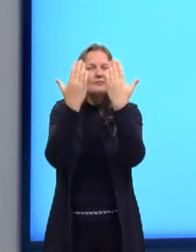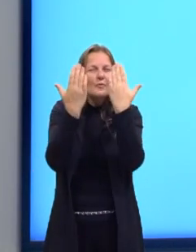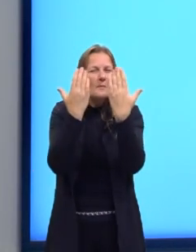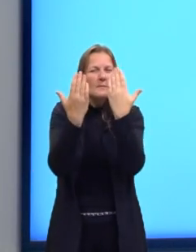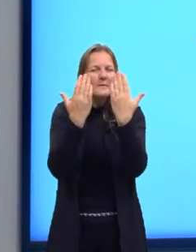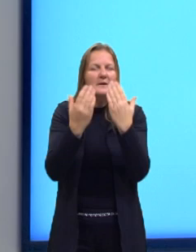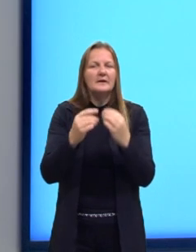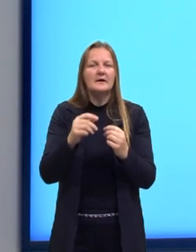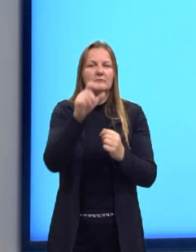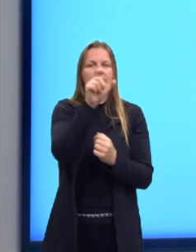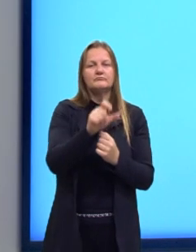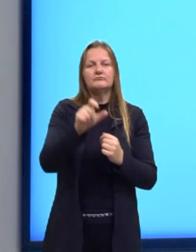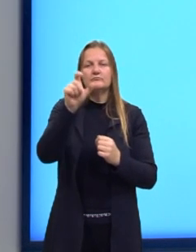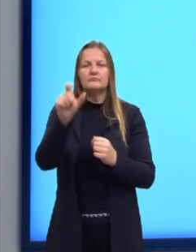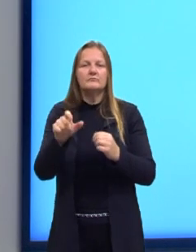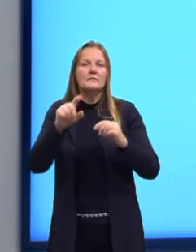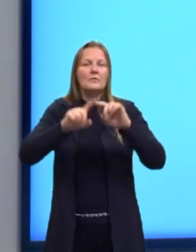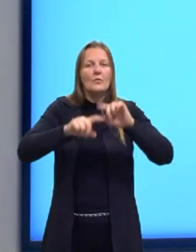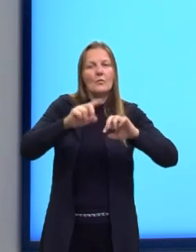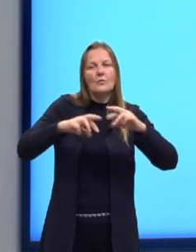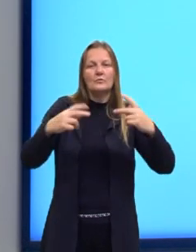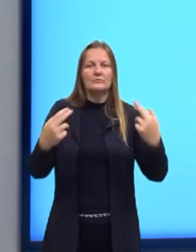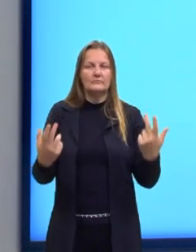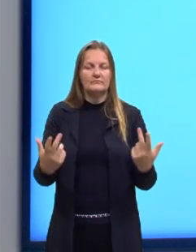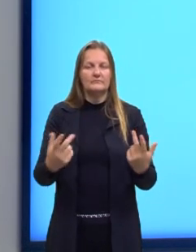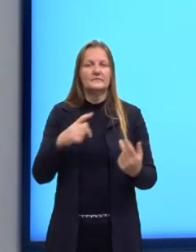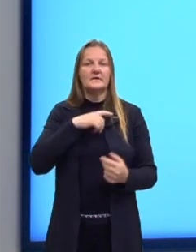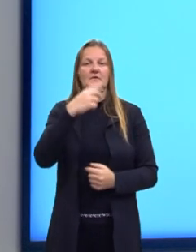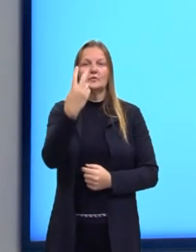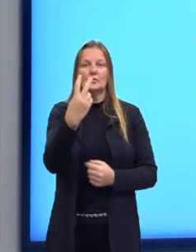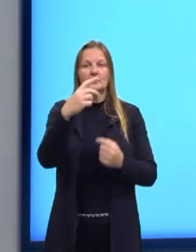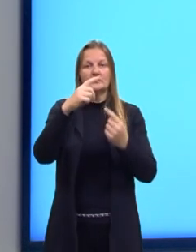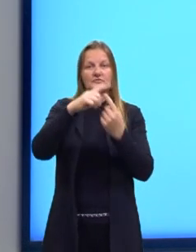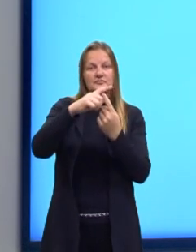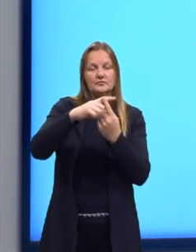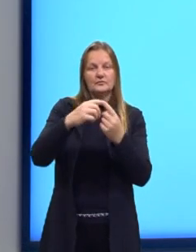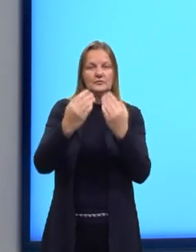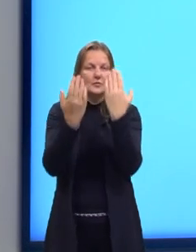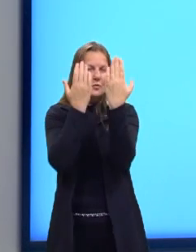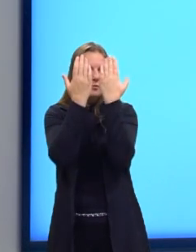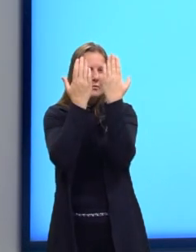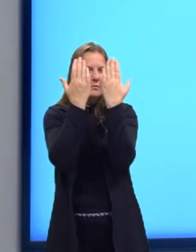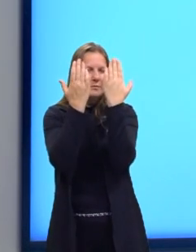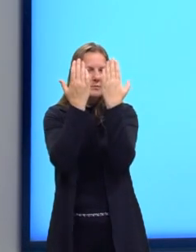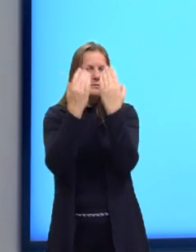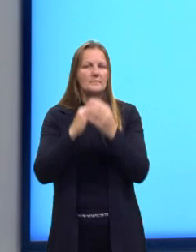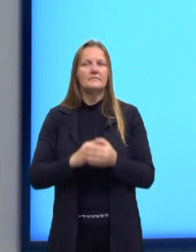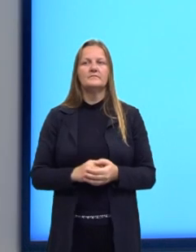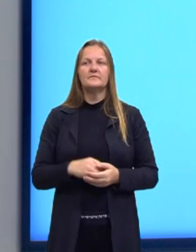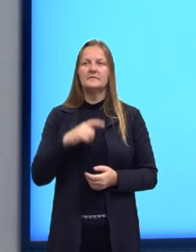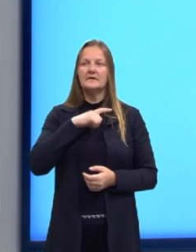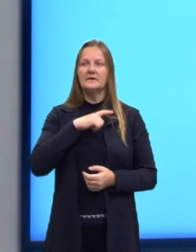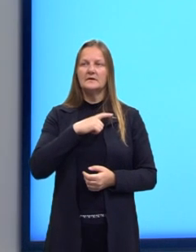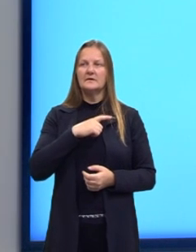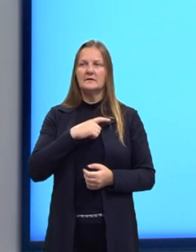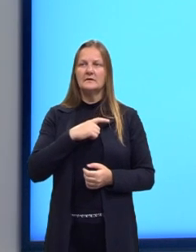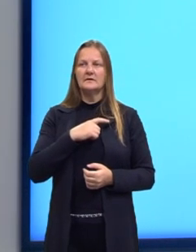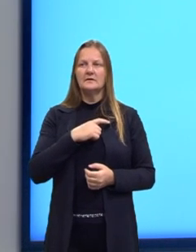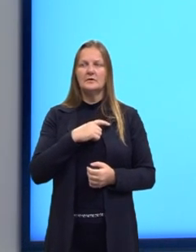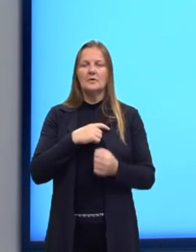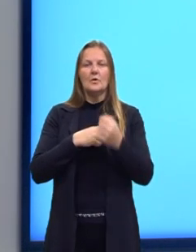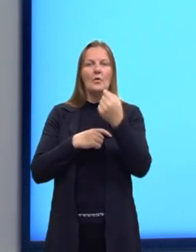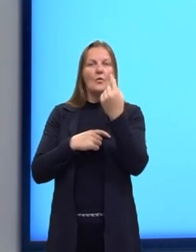comparar as coisas, tá? E existem dois tipos de comparação. A comparação entre